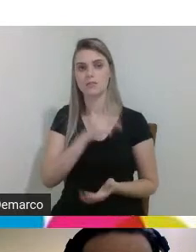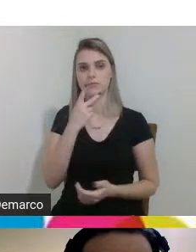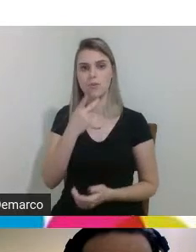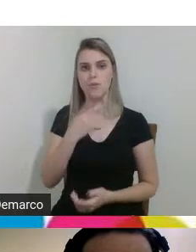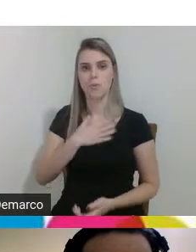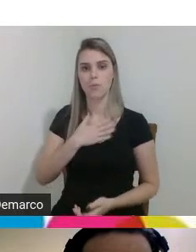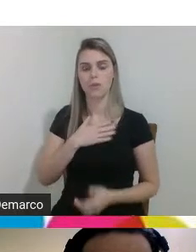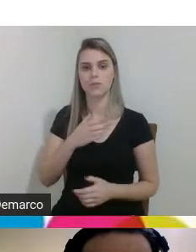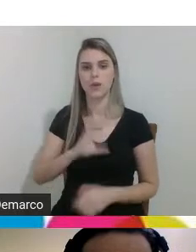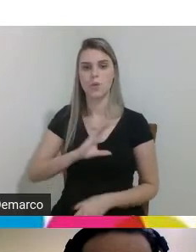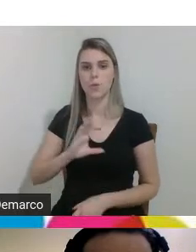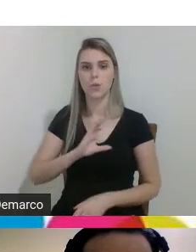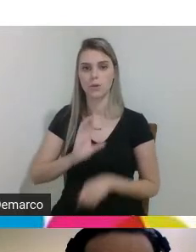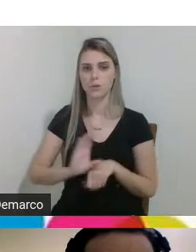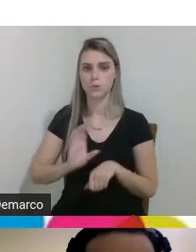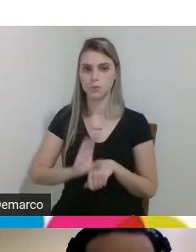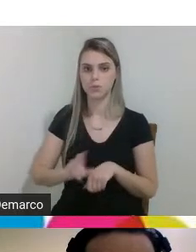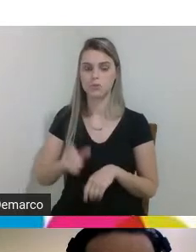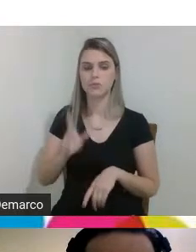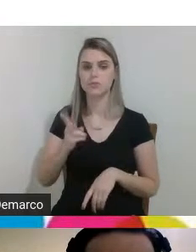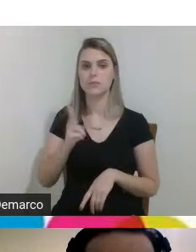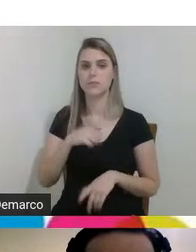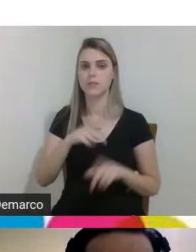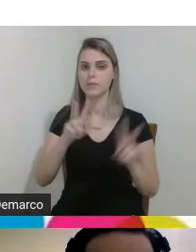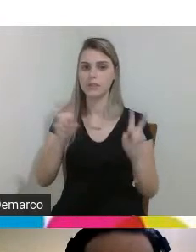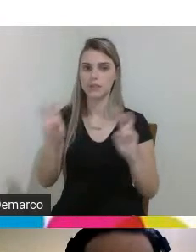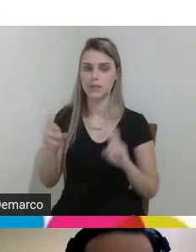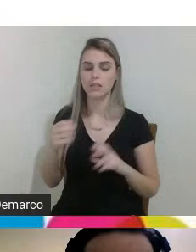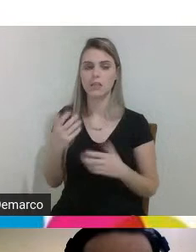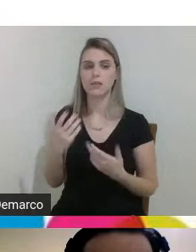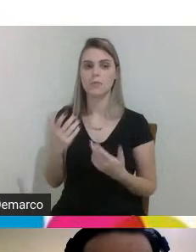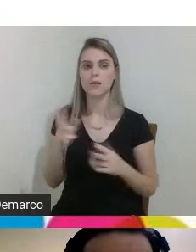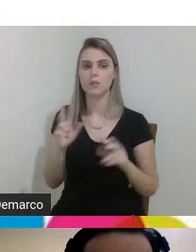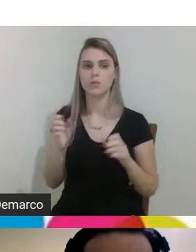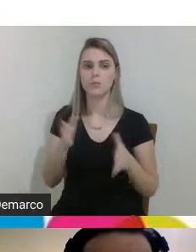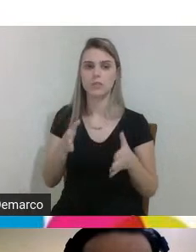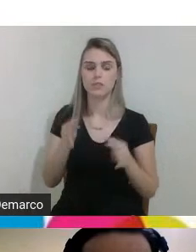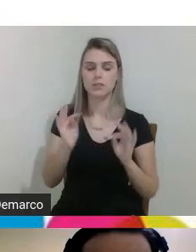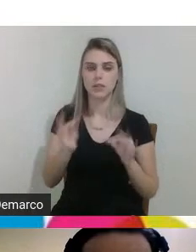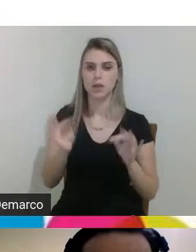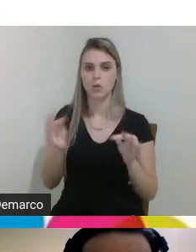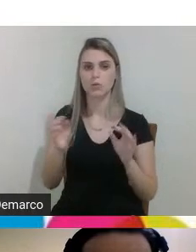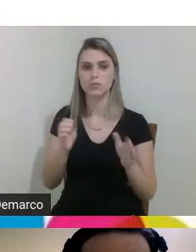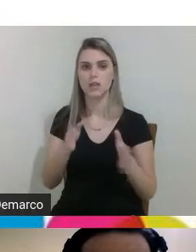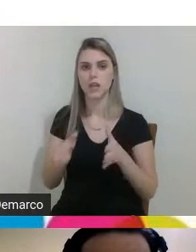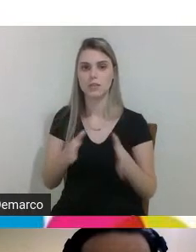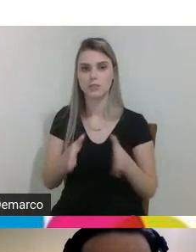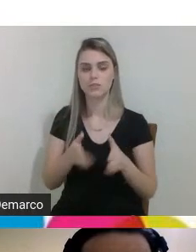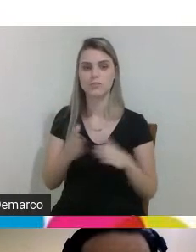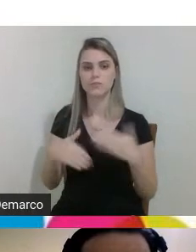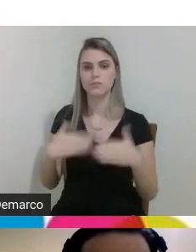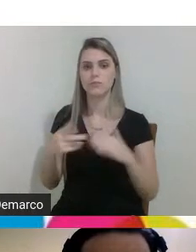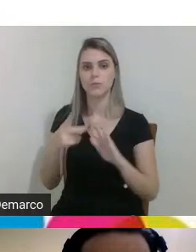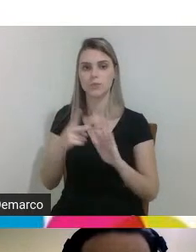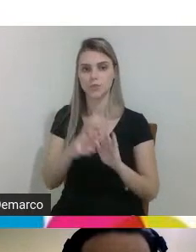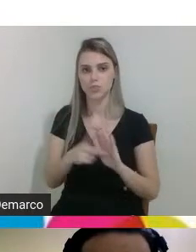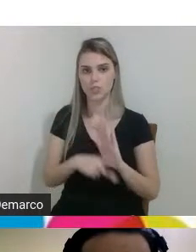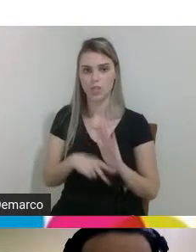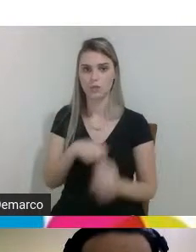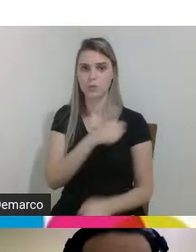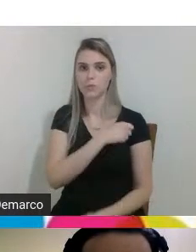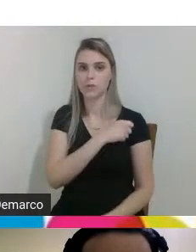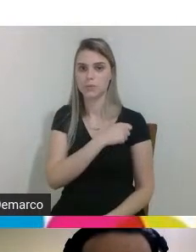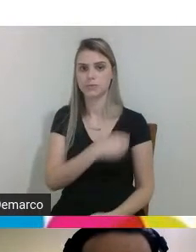né sempre tratou os temas relacionados a tecnologias assistivas né desenvolvendo os projetos com os alunos também